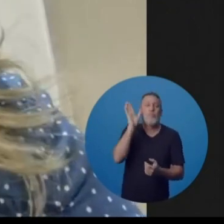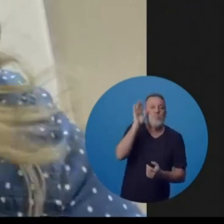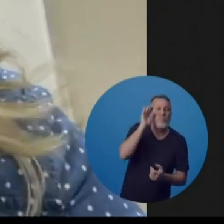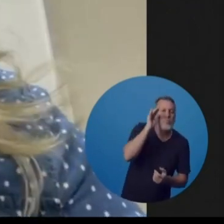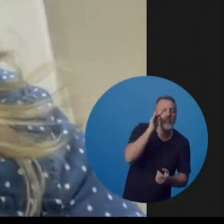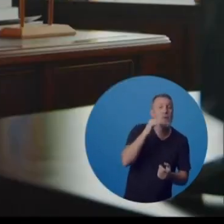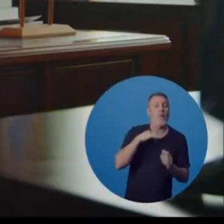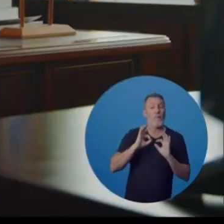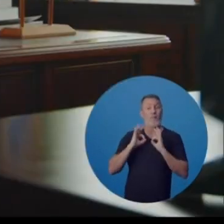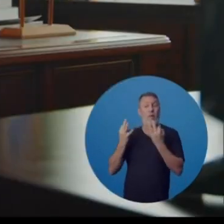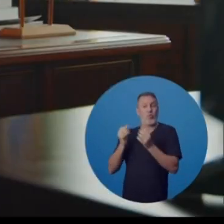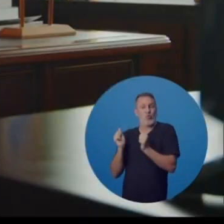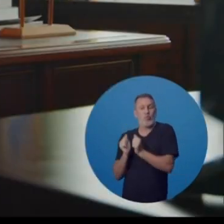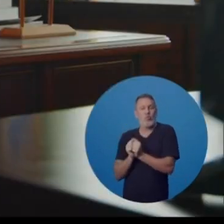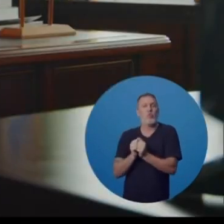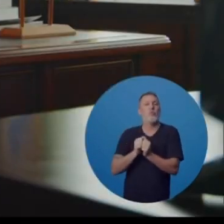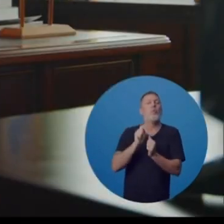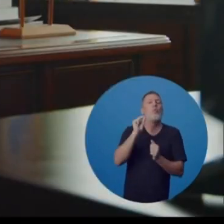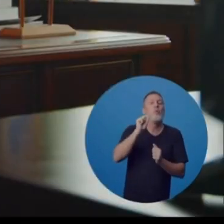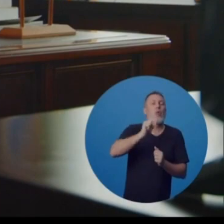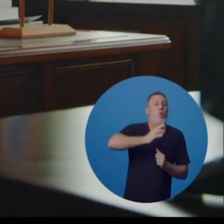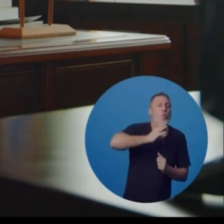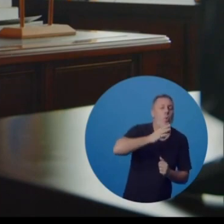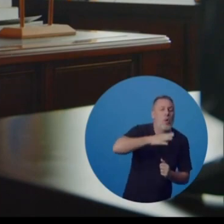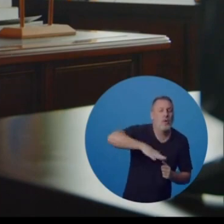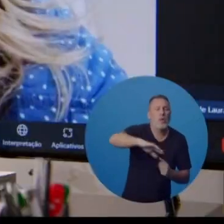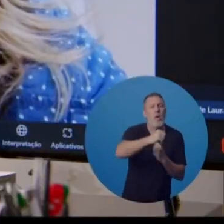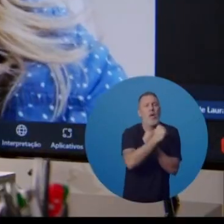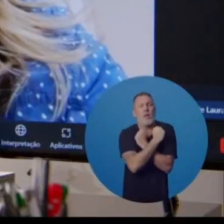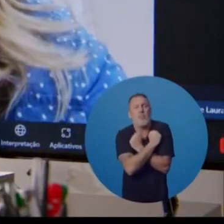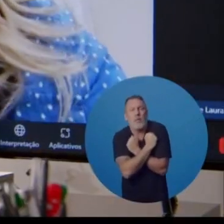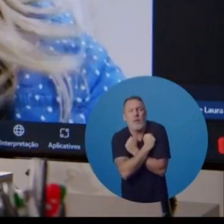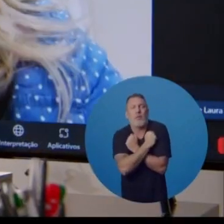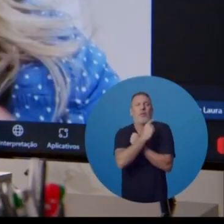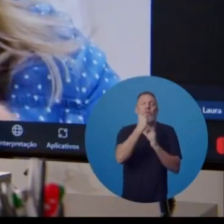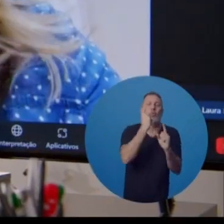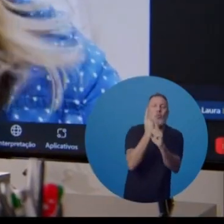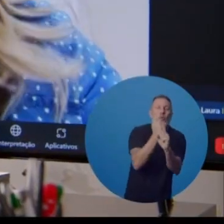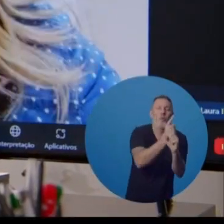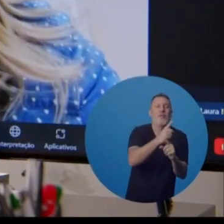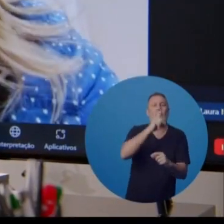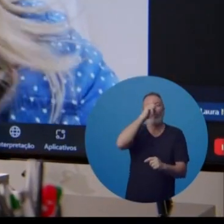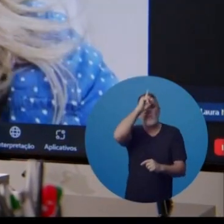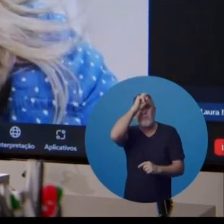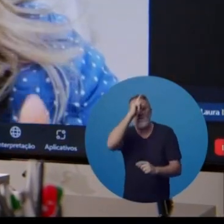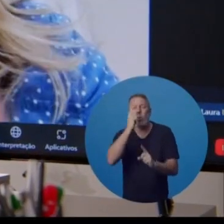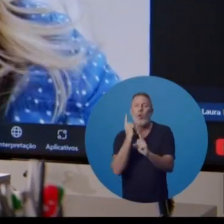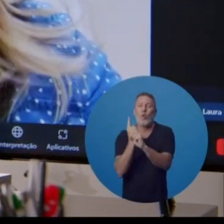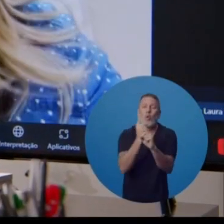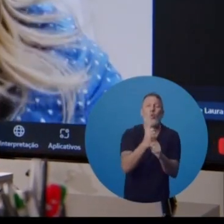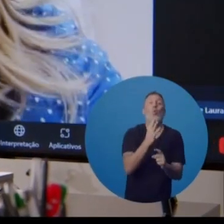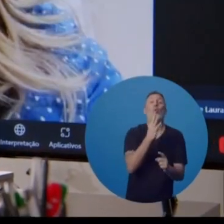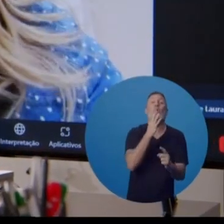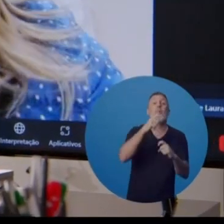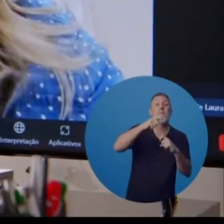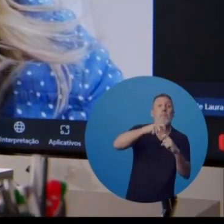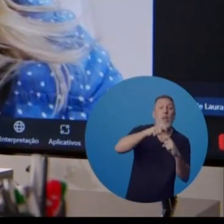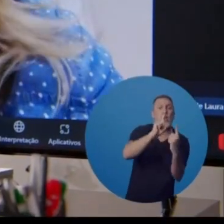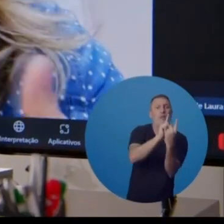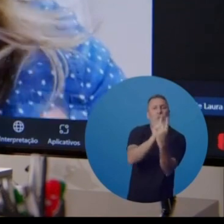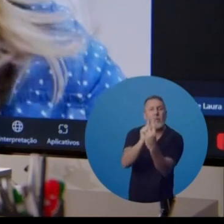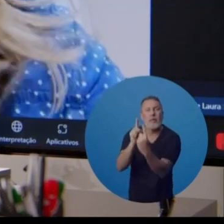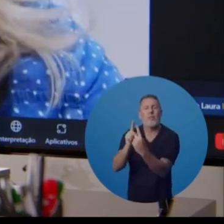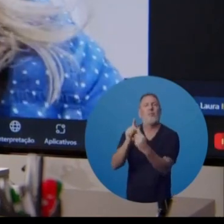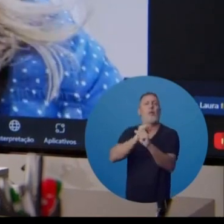passeio com a minha família, pra gente poder dar esse abraço caloroso. Eu quero voltar no hospital, quero conhecer a equipe